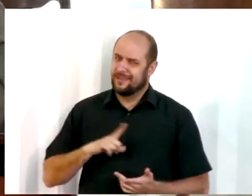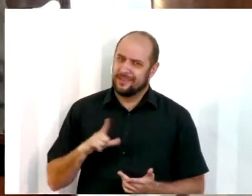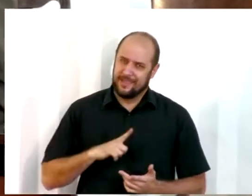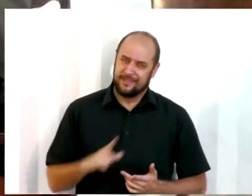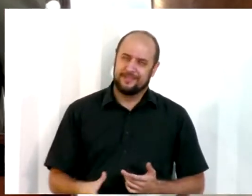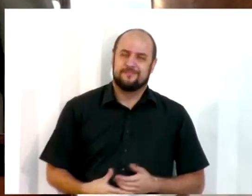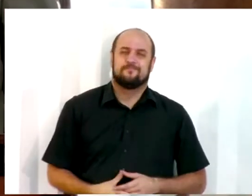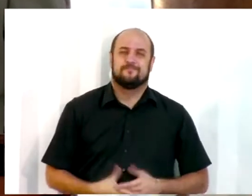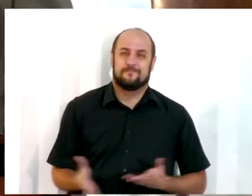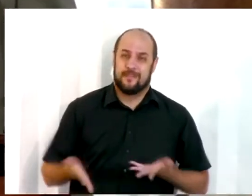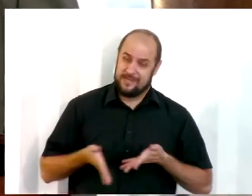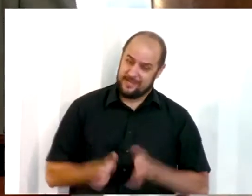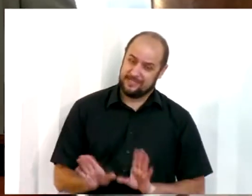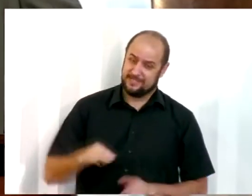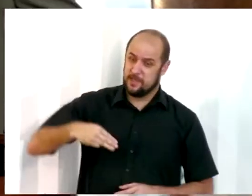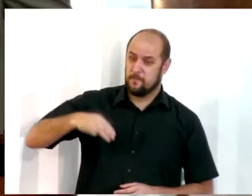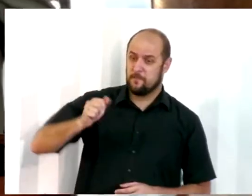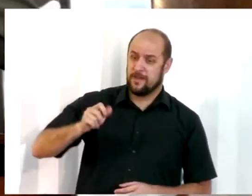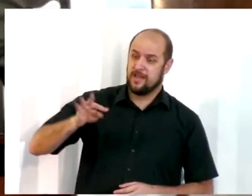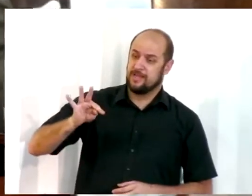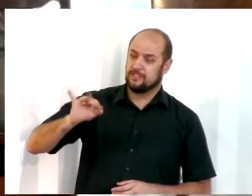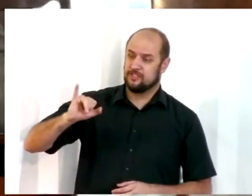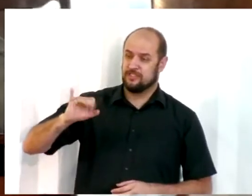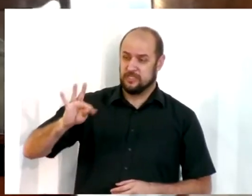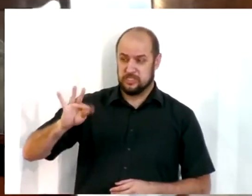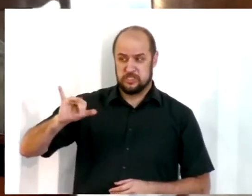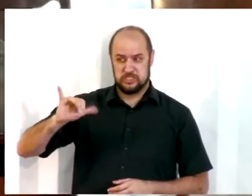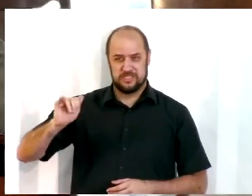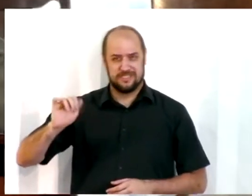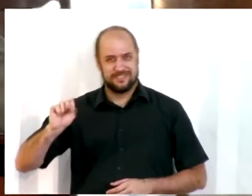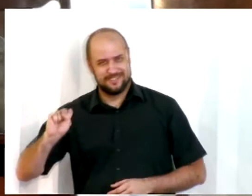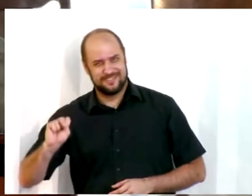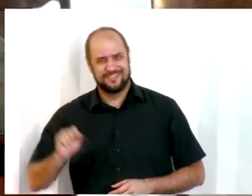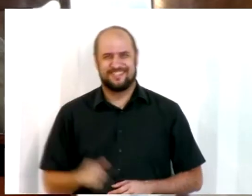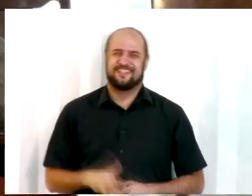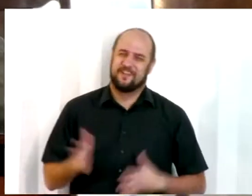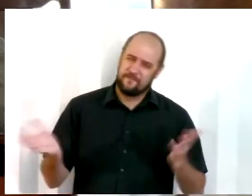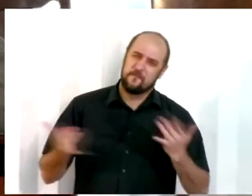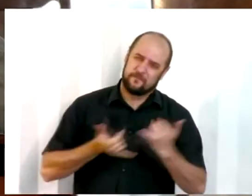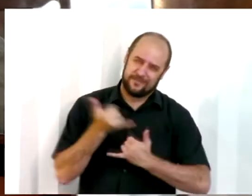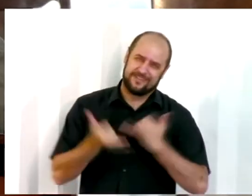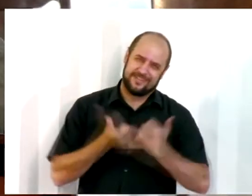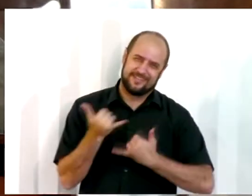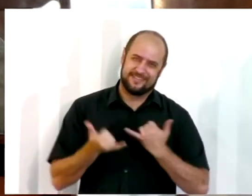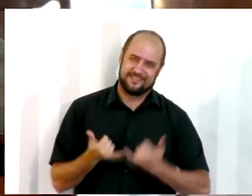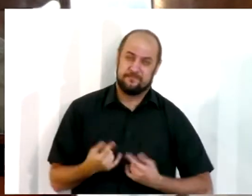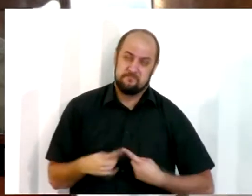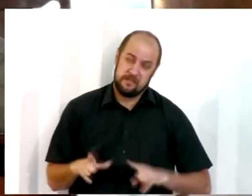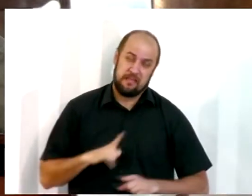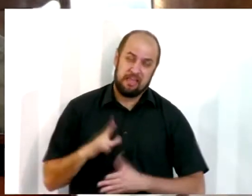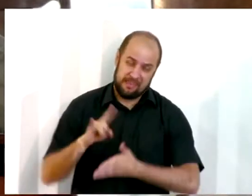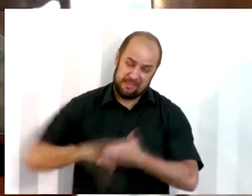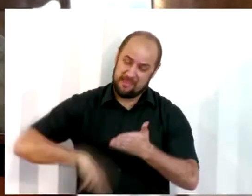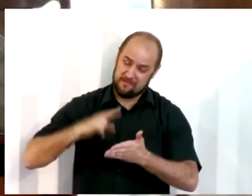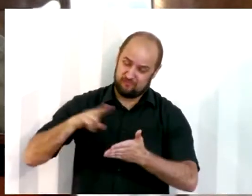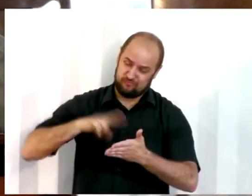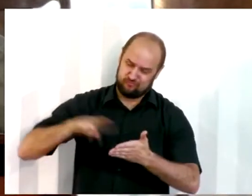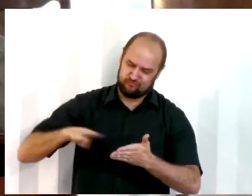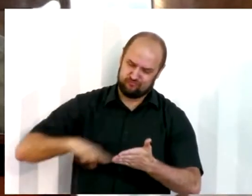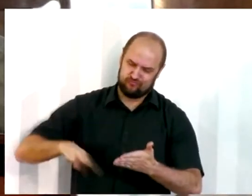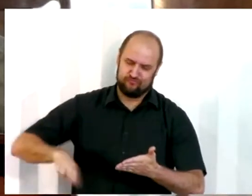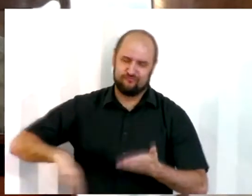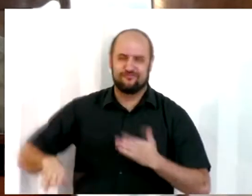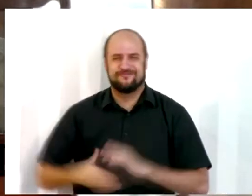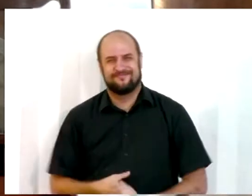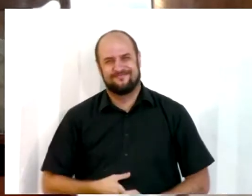sabe vai nascer um Matitias na nossa igreja. Ninguém colocaria talvez esse nome. Mas tem uma lista boa aqui, se você quiser escolher depois.